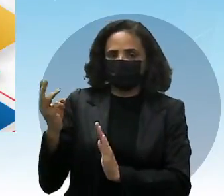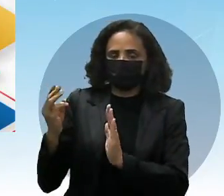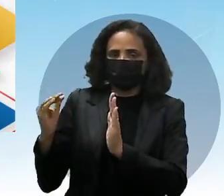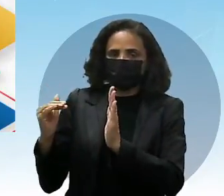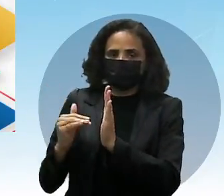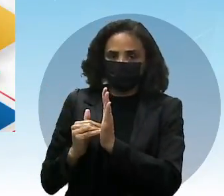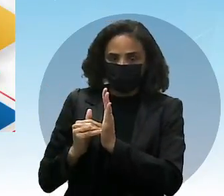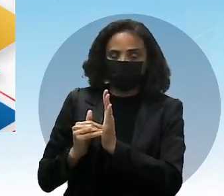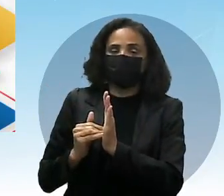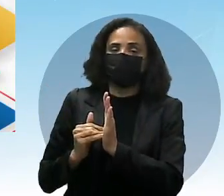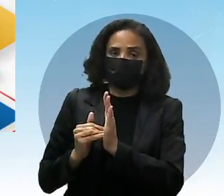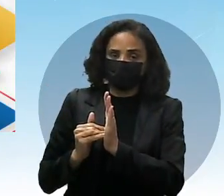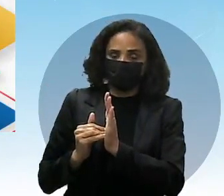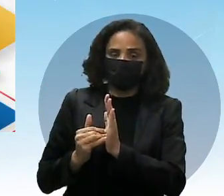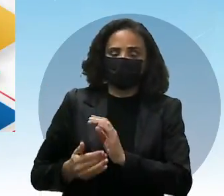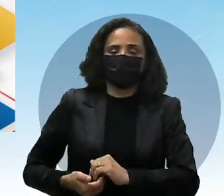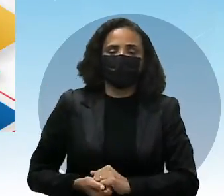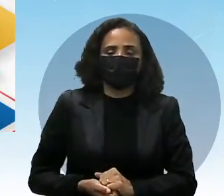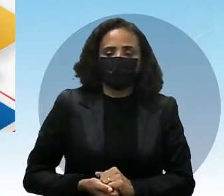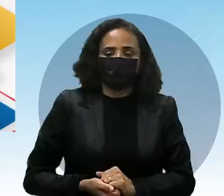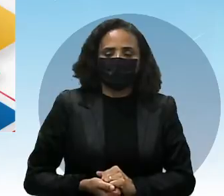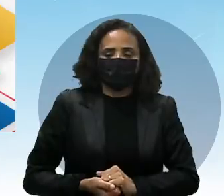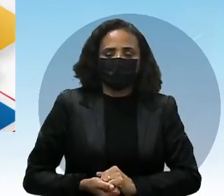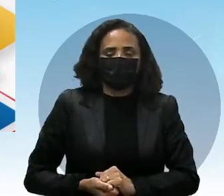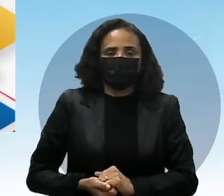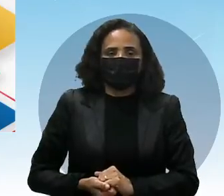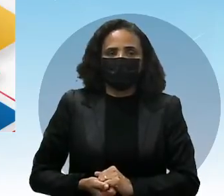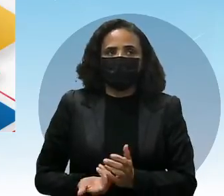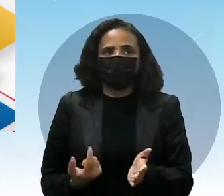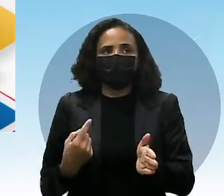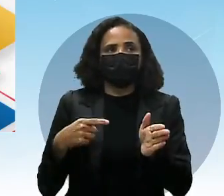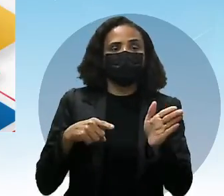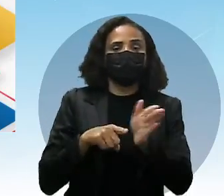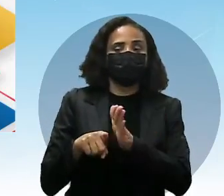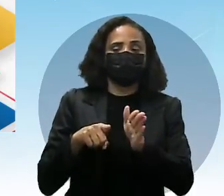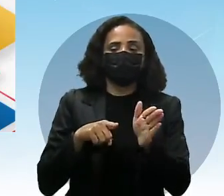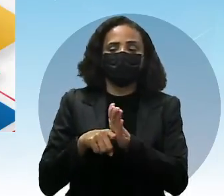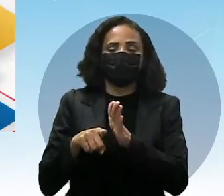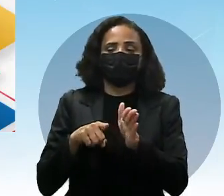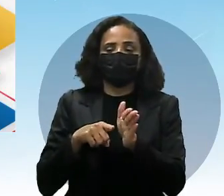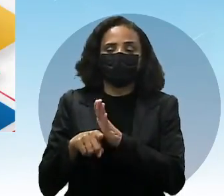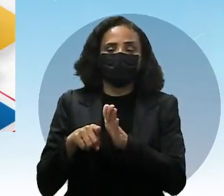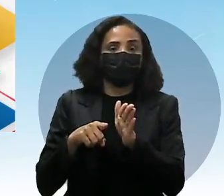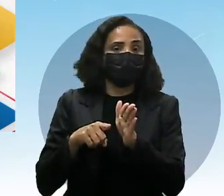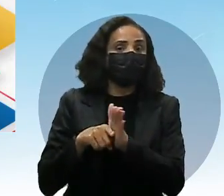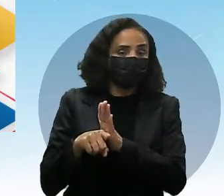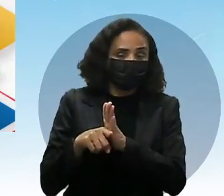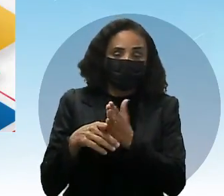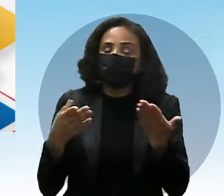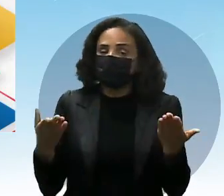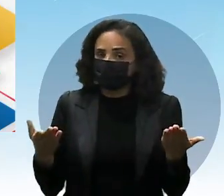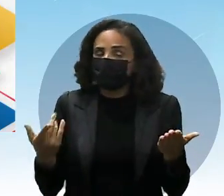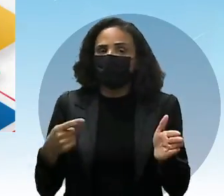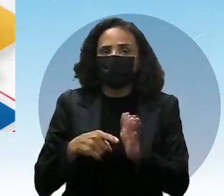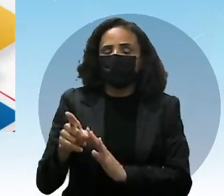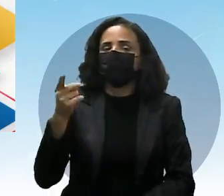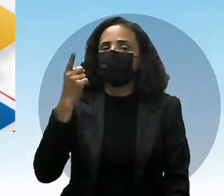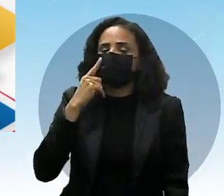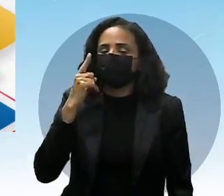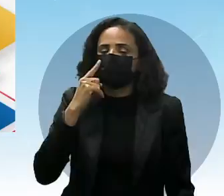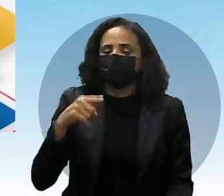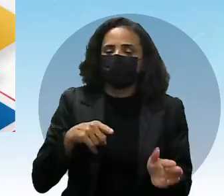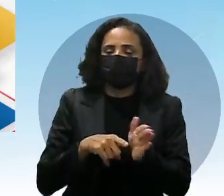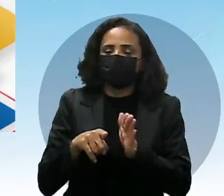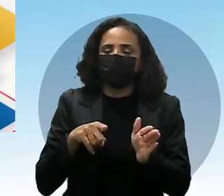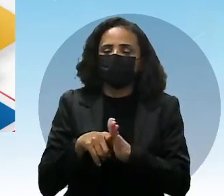né? Que ele já diz que é um question, né? Um questionamento, né? Que tem ali uma pergunta. Fique atento. A partir do momento